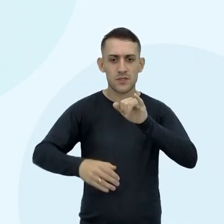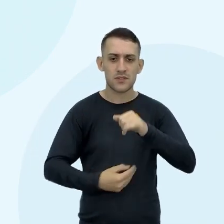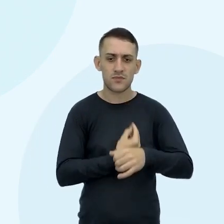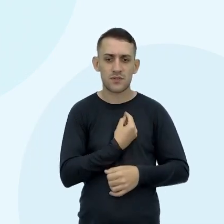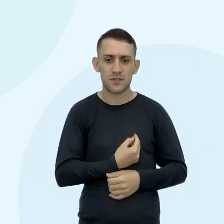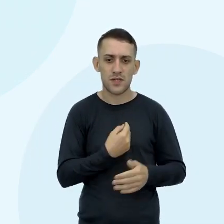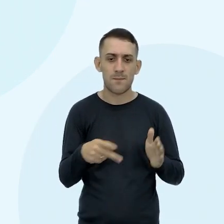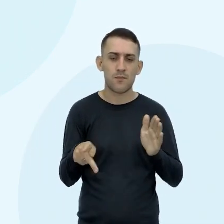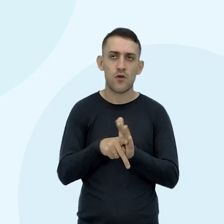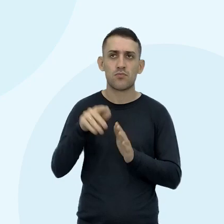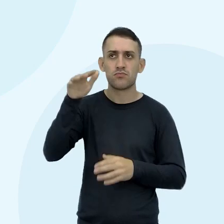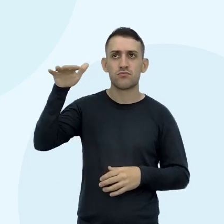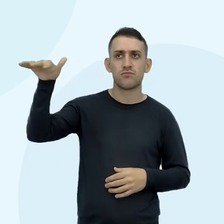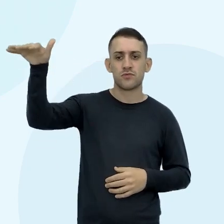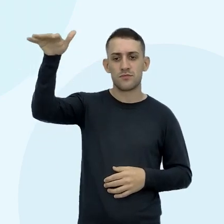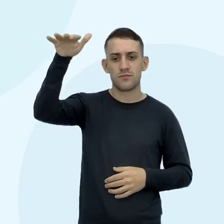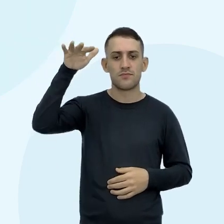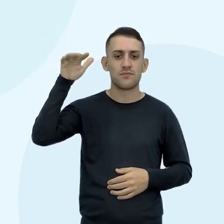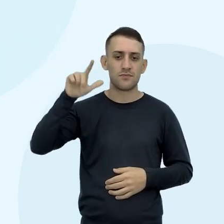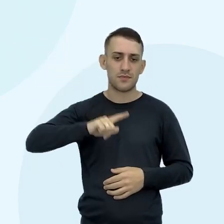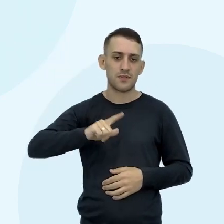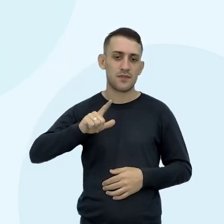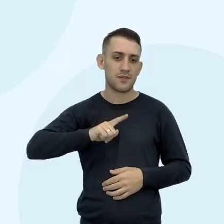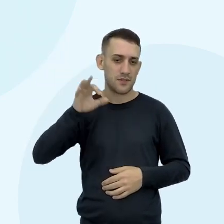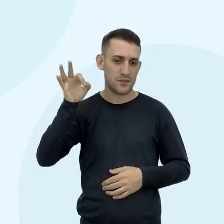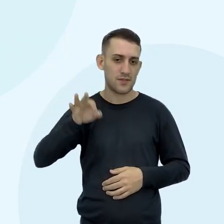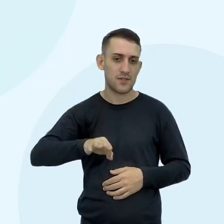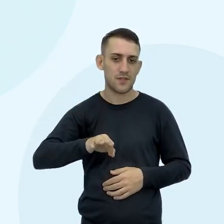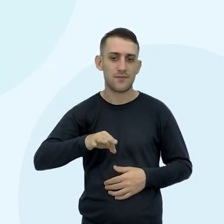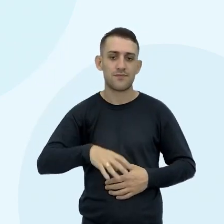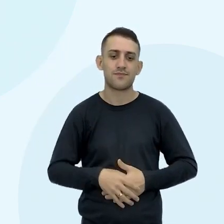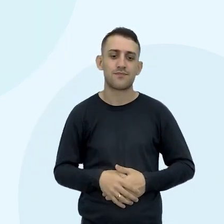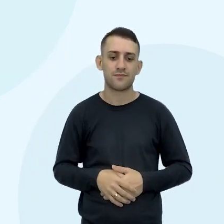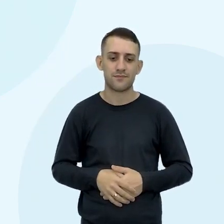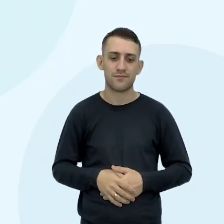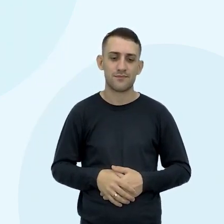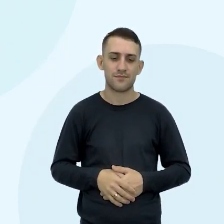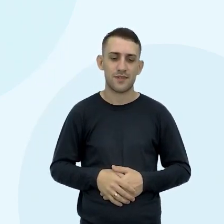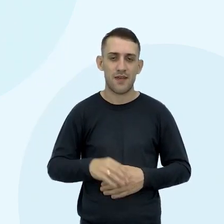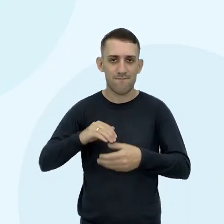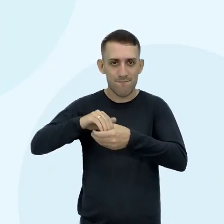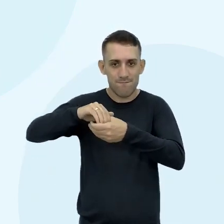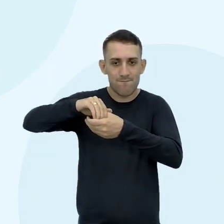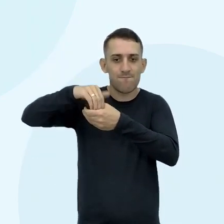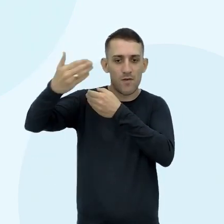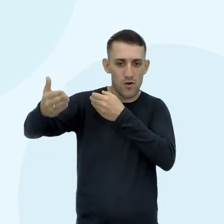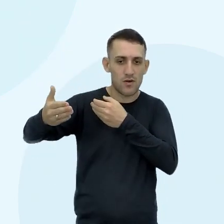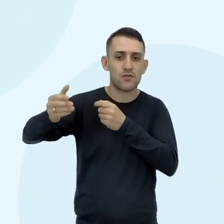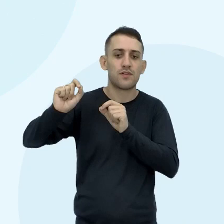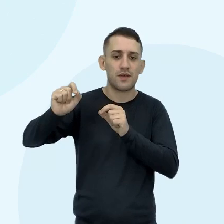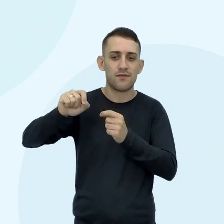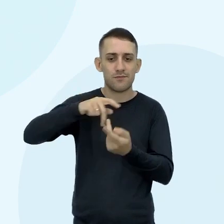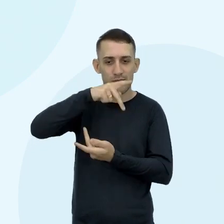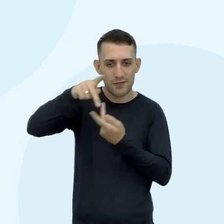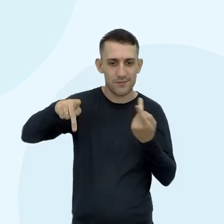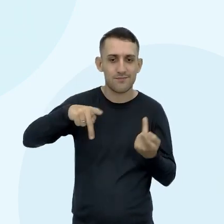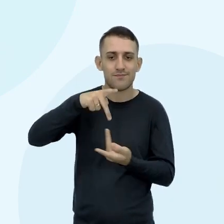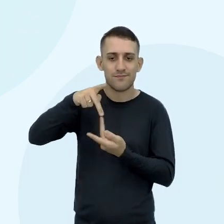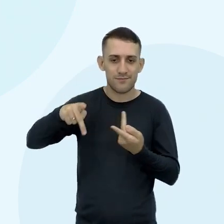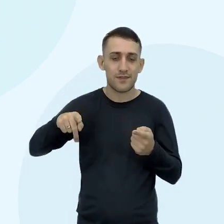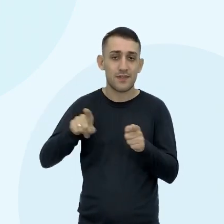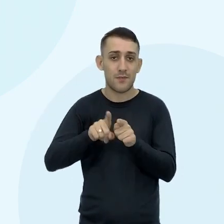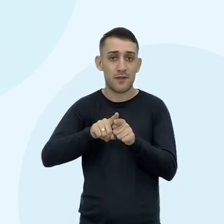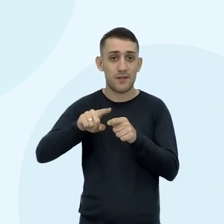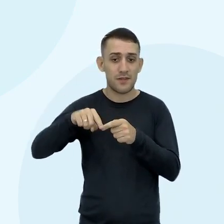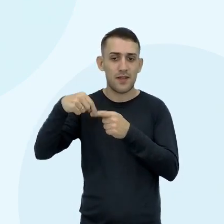De uma vida no espaço Extra Extra Extraterrestre Extra Fora Da Terra E aí